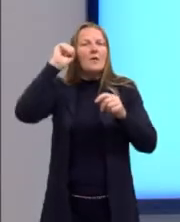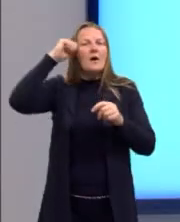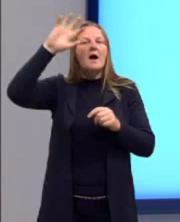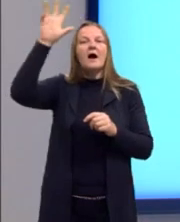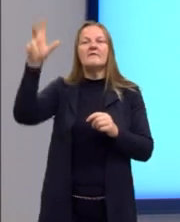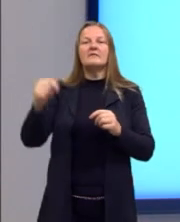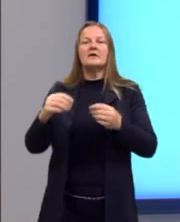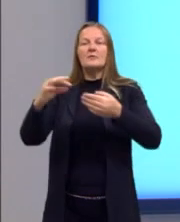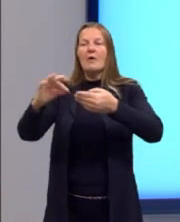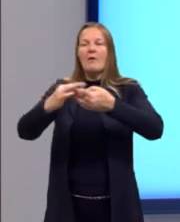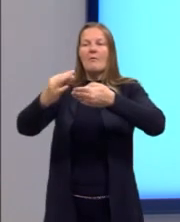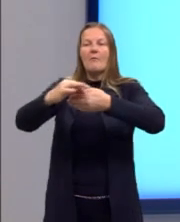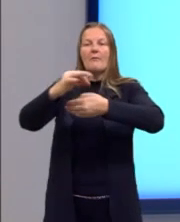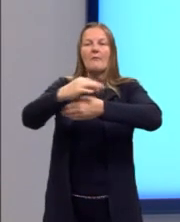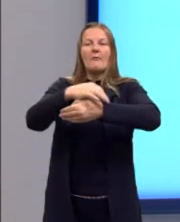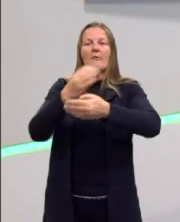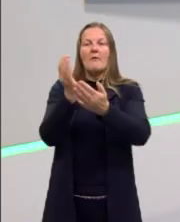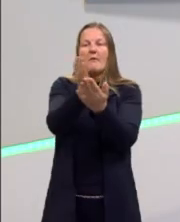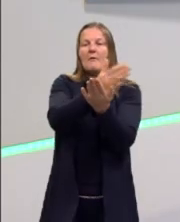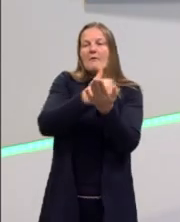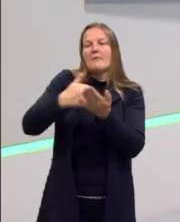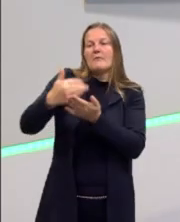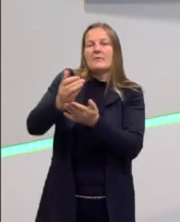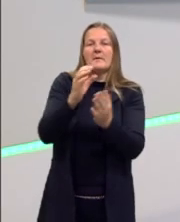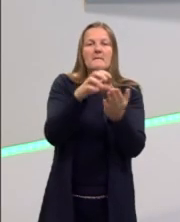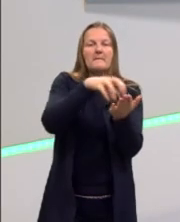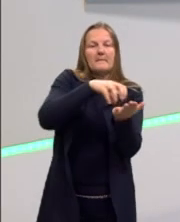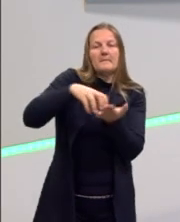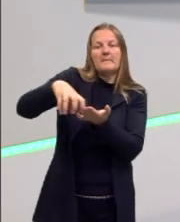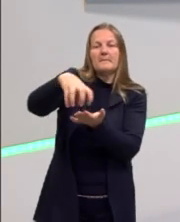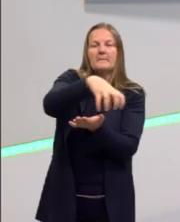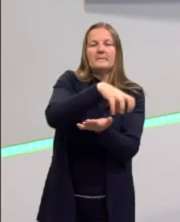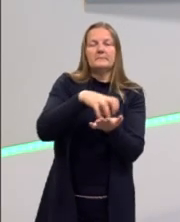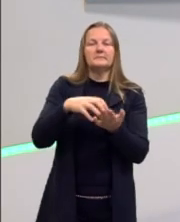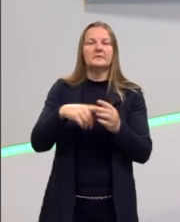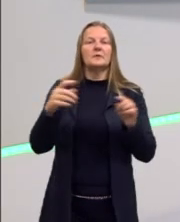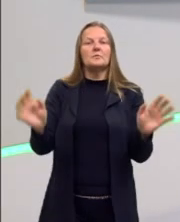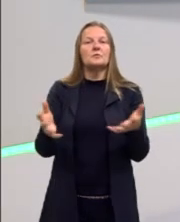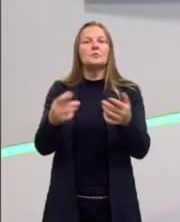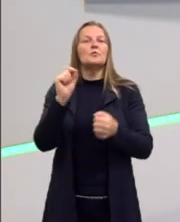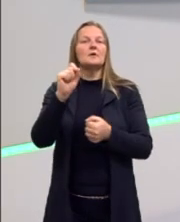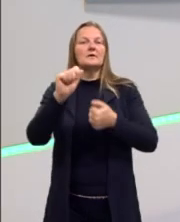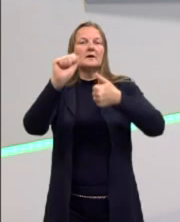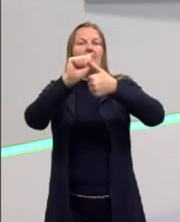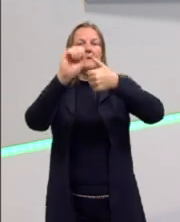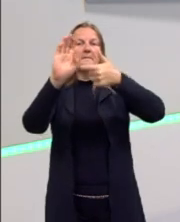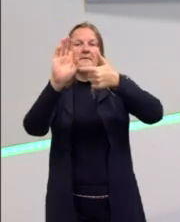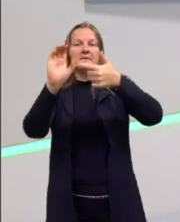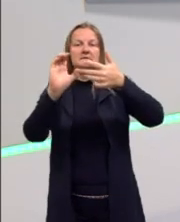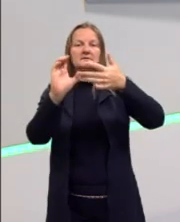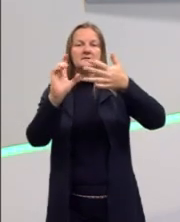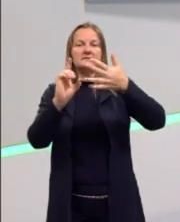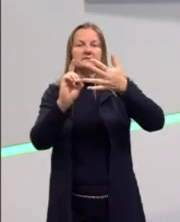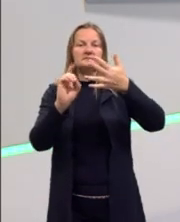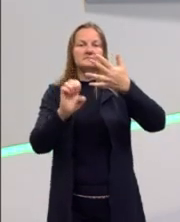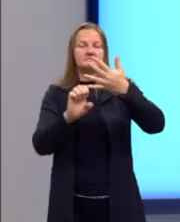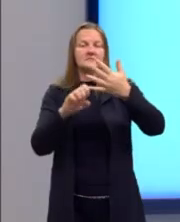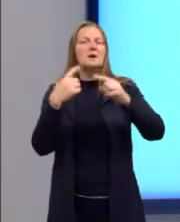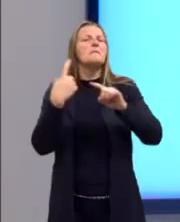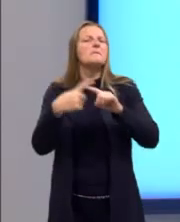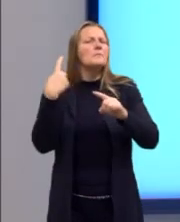colcha de retalhos. Esse processo foi motivado pelo... Então, por que que eles